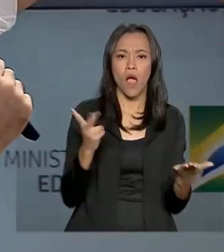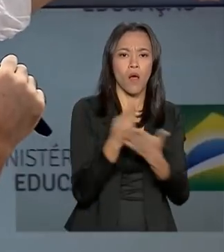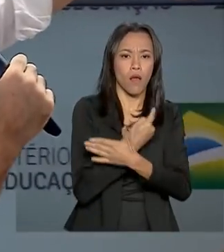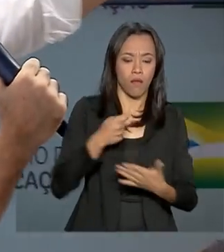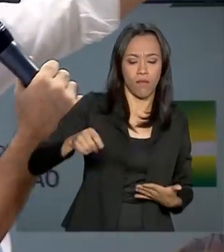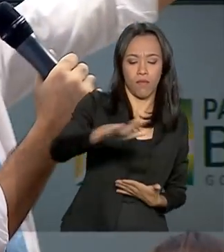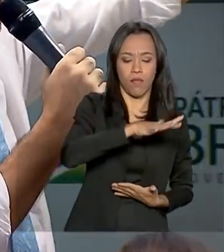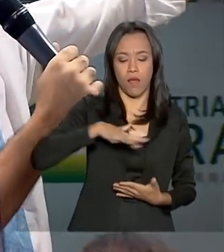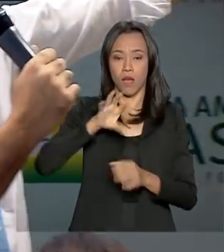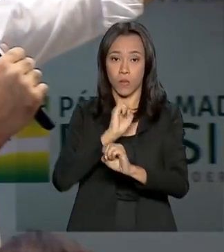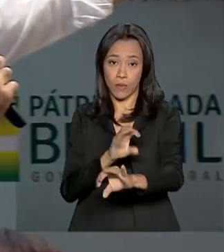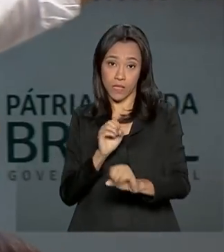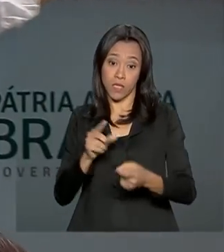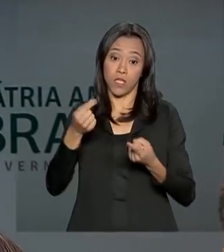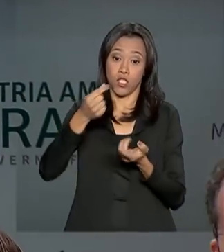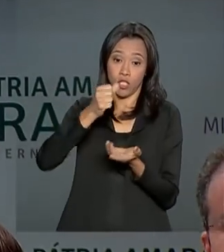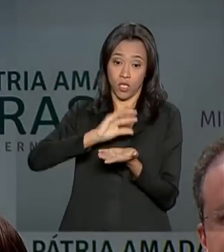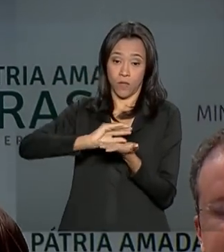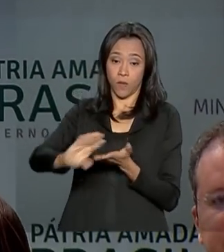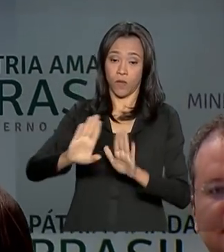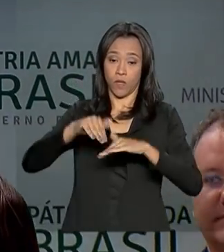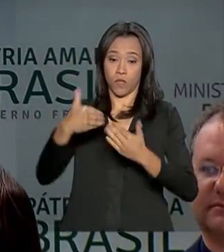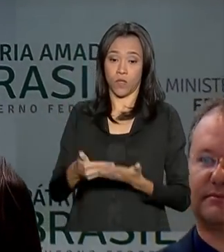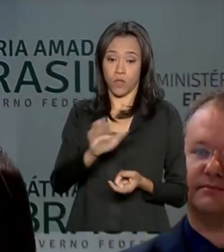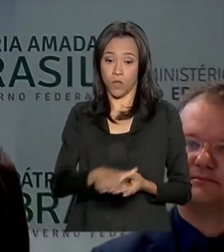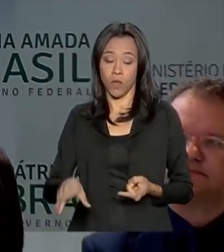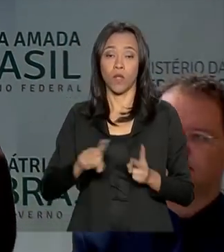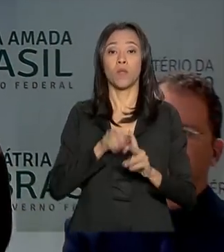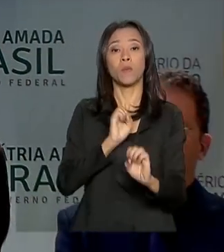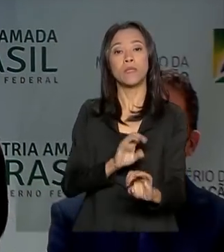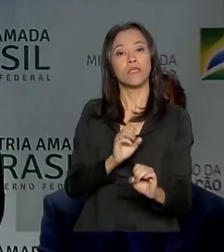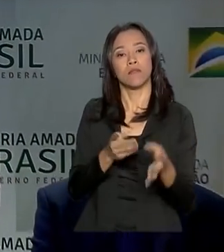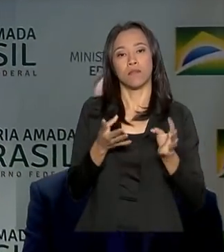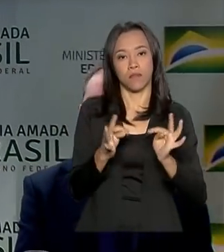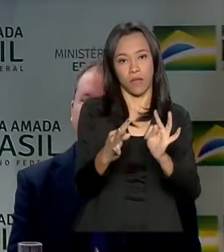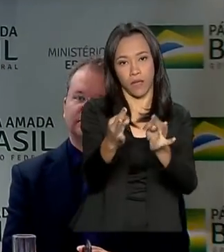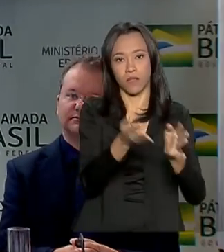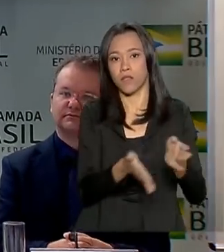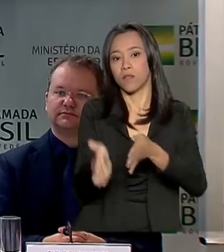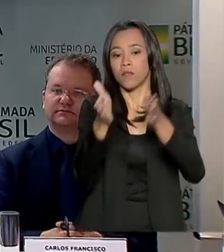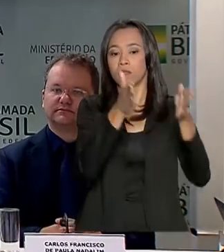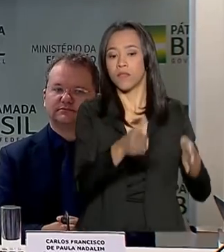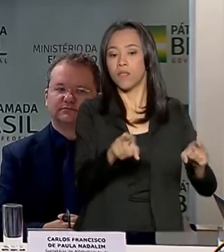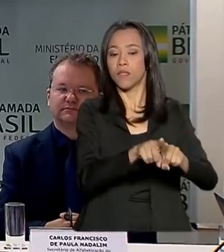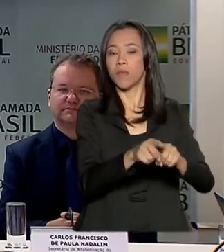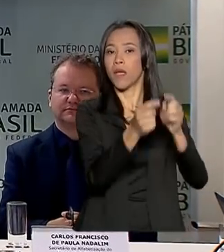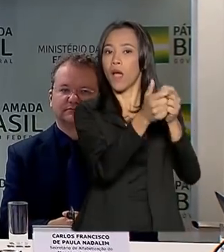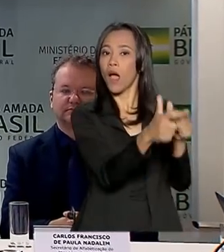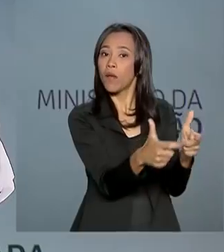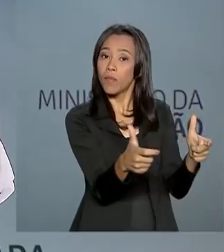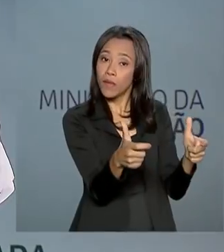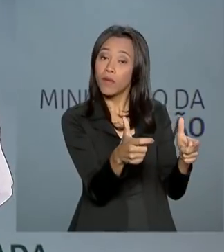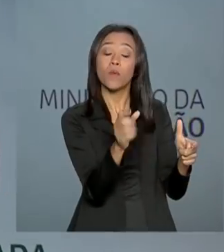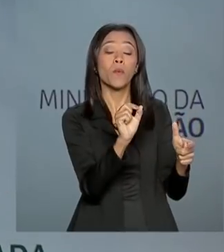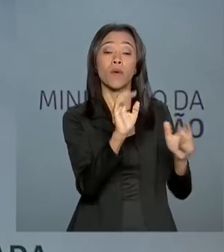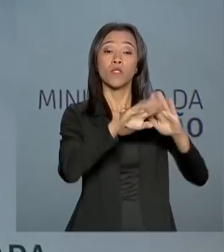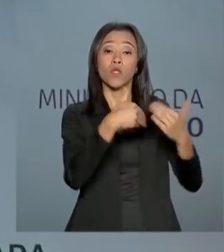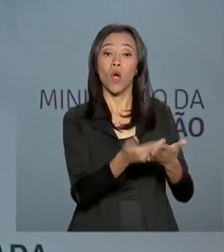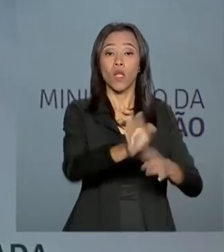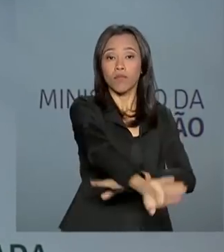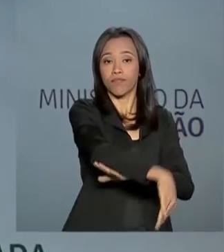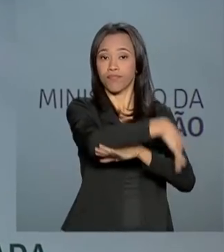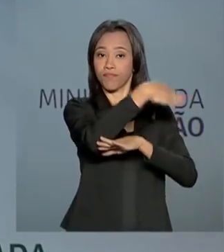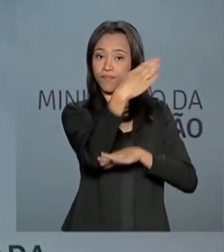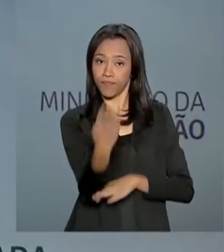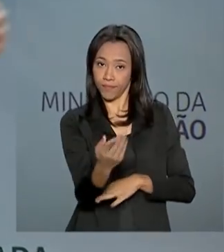metas, citou investimentos em creches, no ensino técnico e a ampliação da rede de escolas em tempo integral. Ventralbe